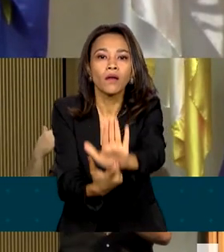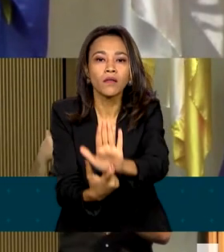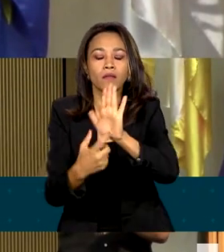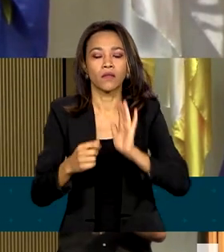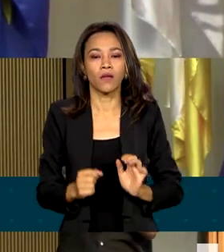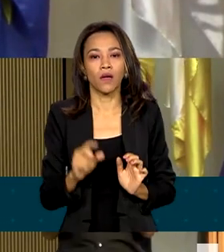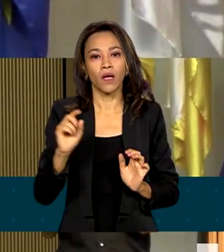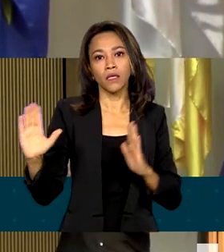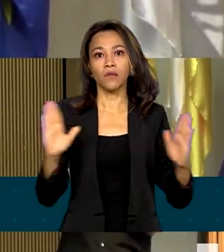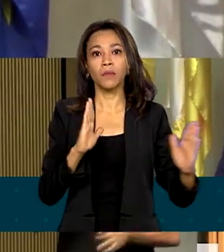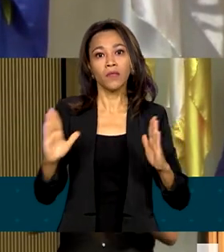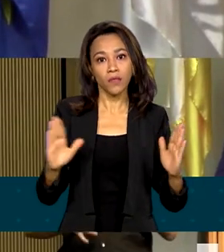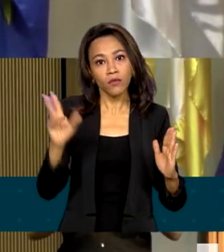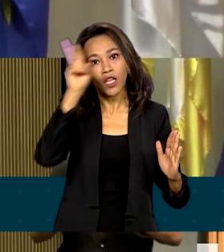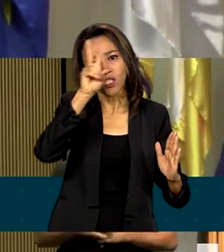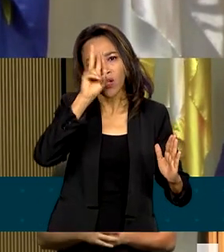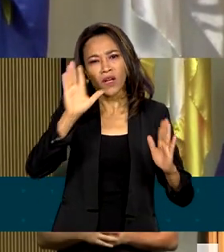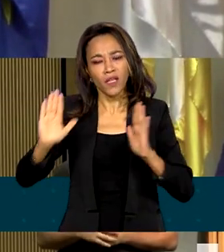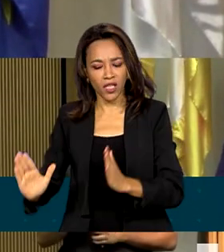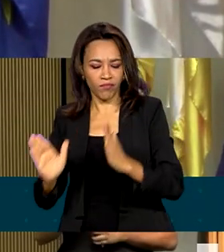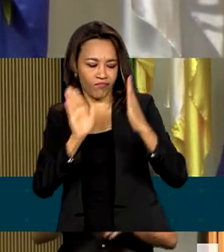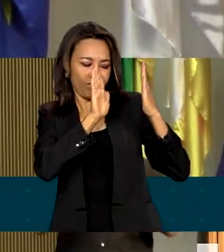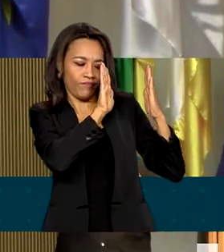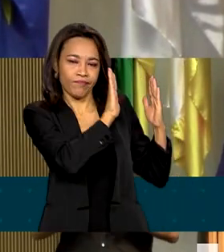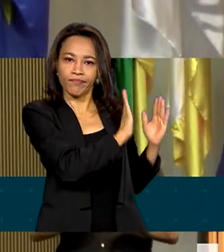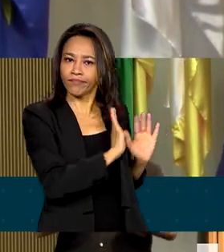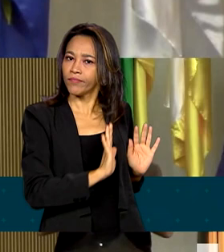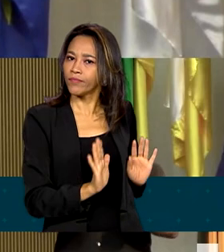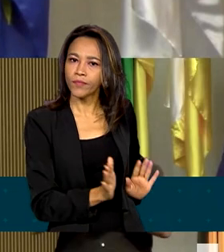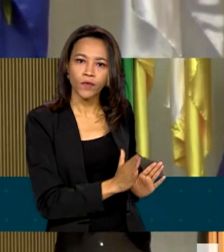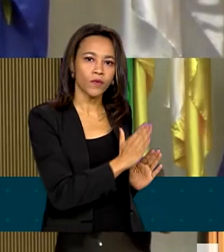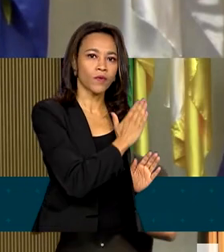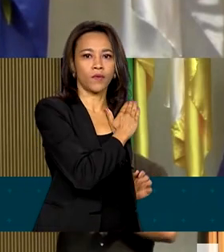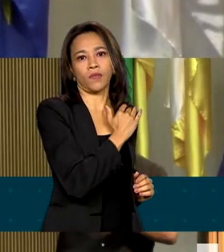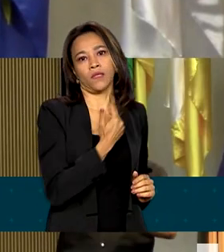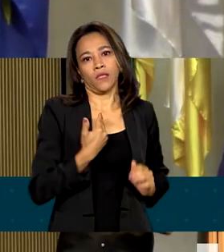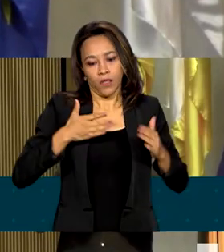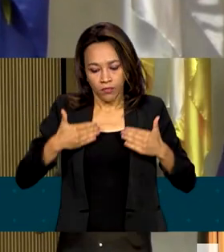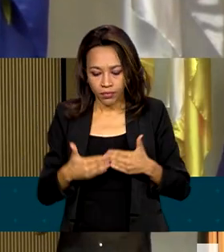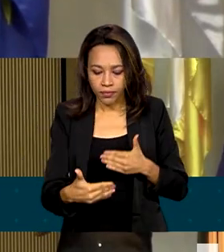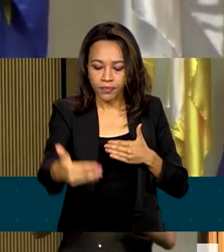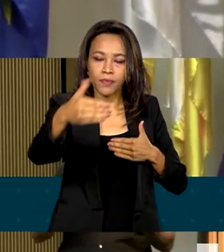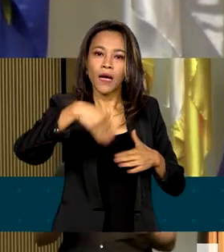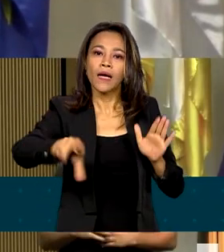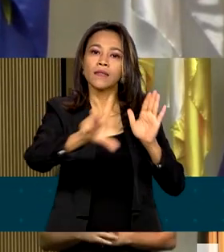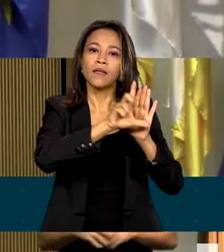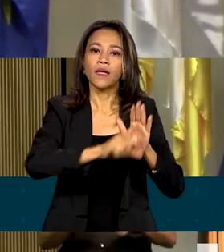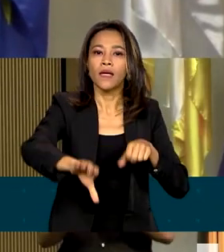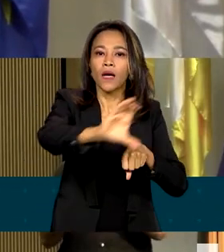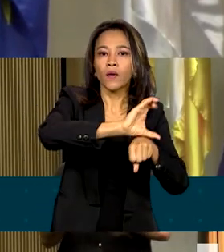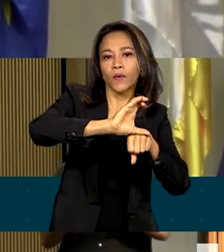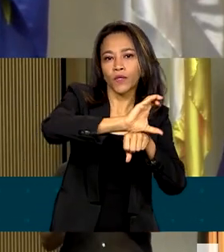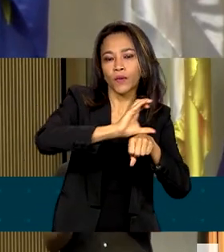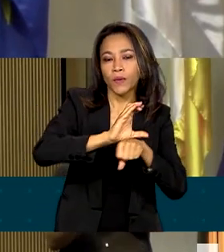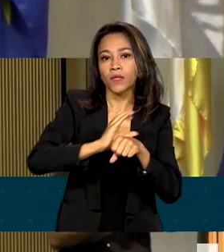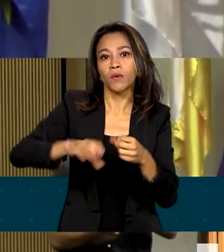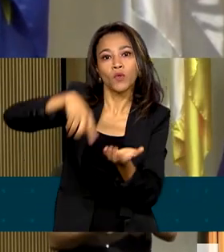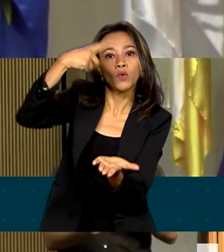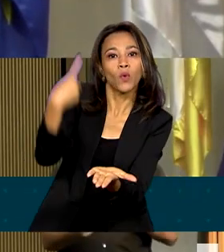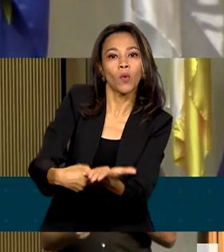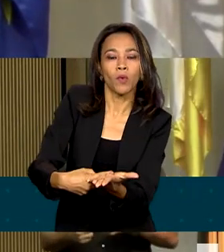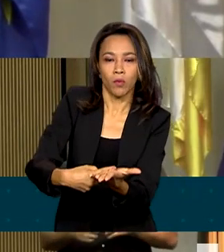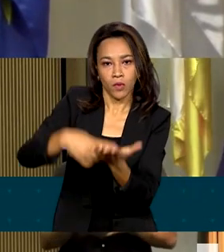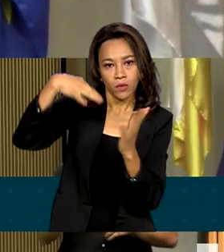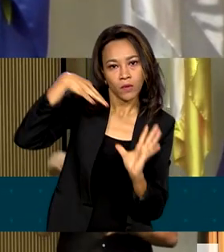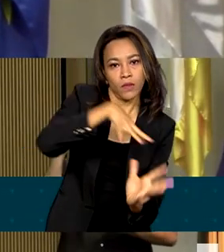exceção, devem deixar para trás. Por respeito à Constituição Federal, às leis deste país e aos tratados internacionais dos